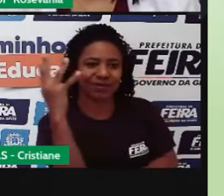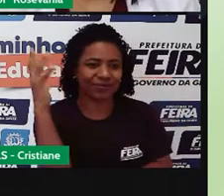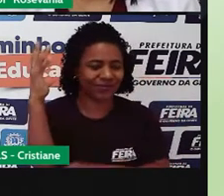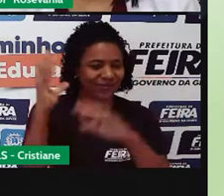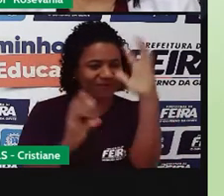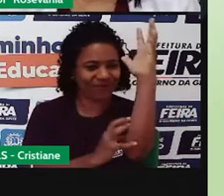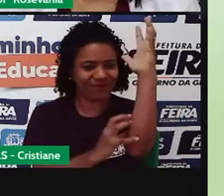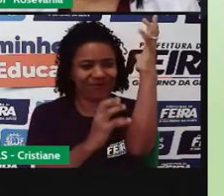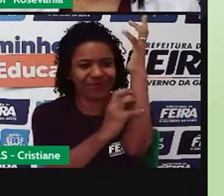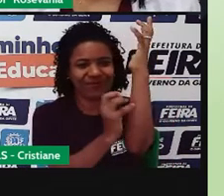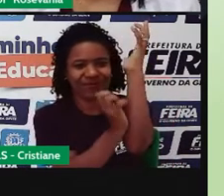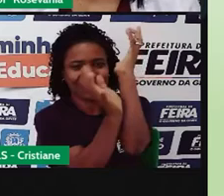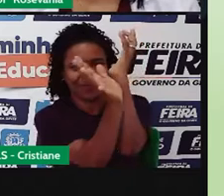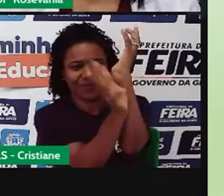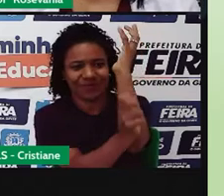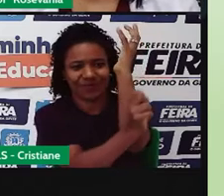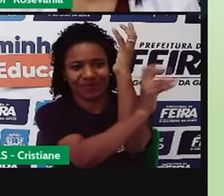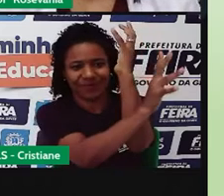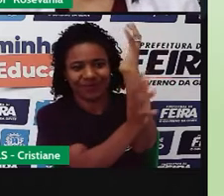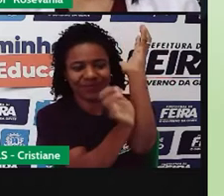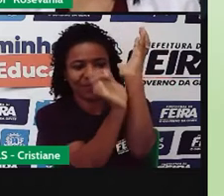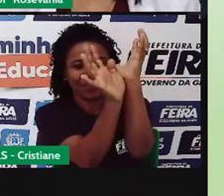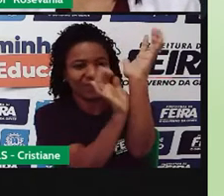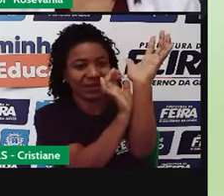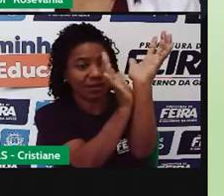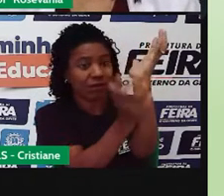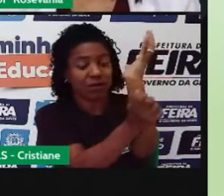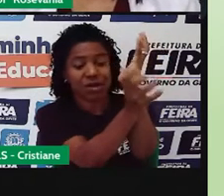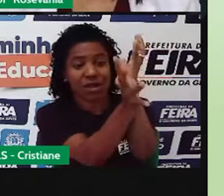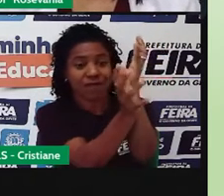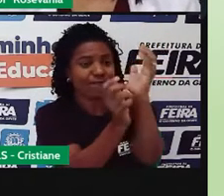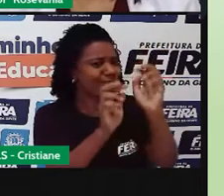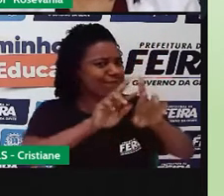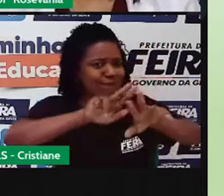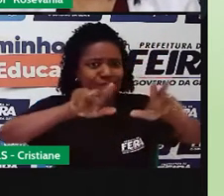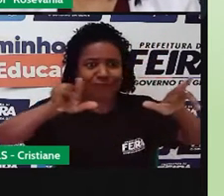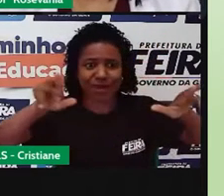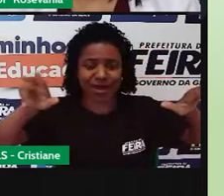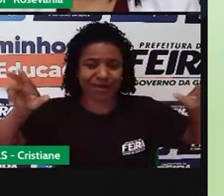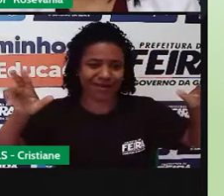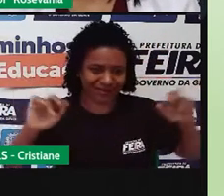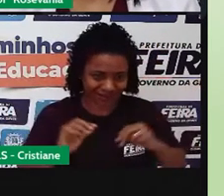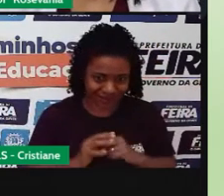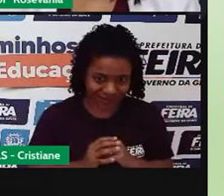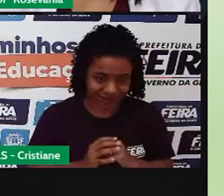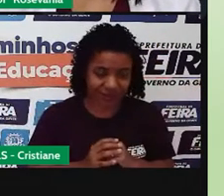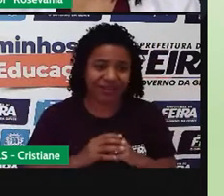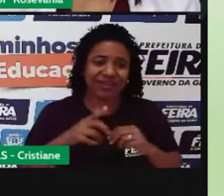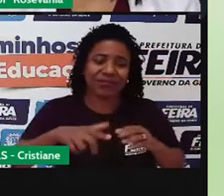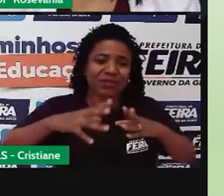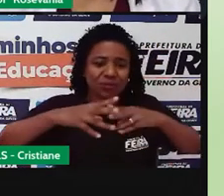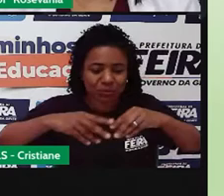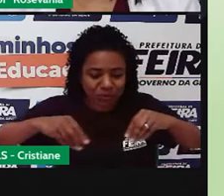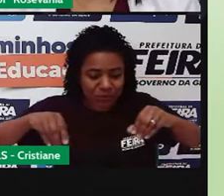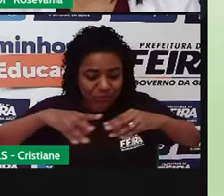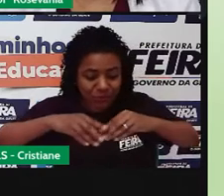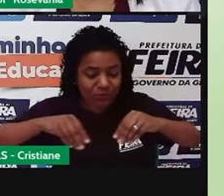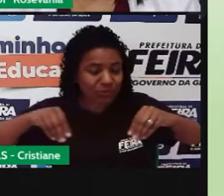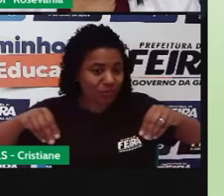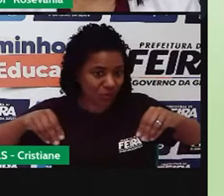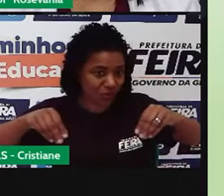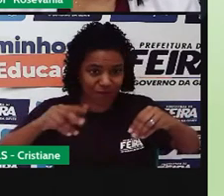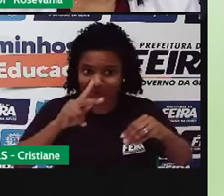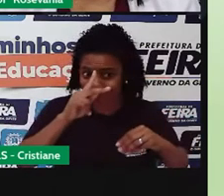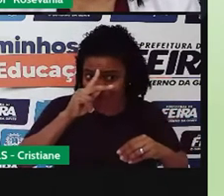outras plantas, como as bromelhas, por exemplo. Então, o solo dessa floresta não é muito rico, justamente pelo